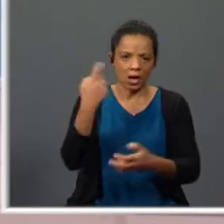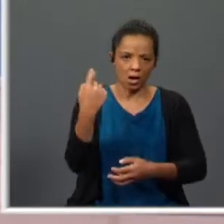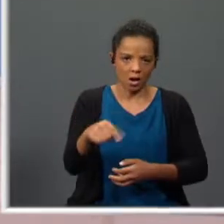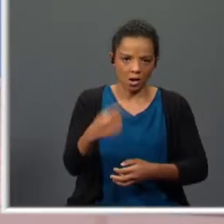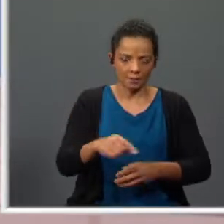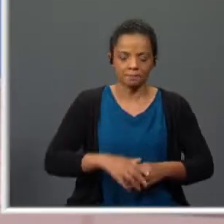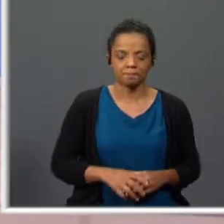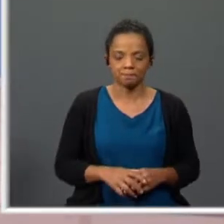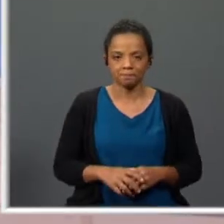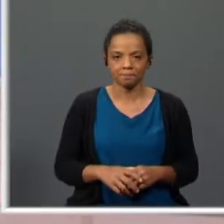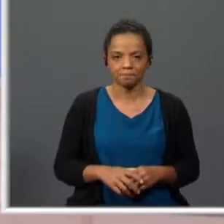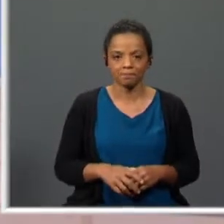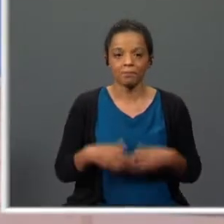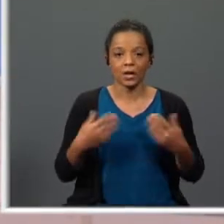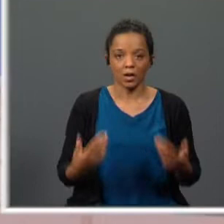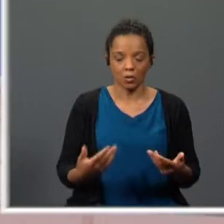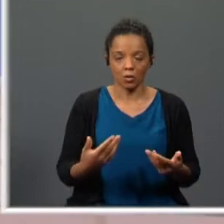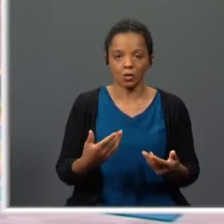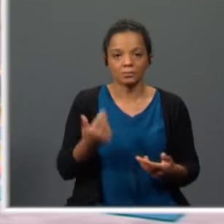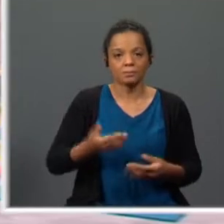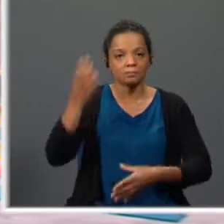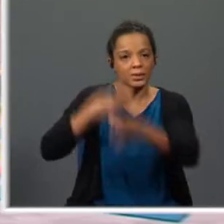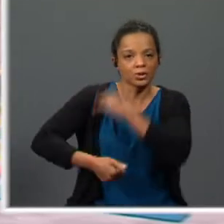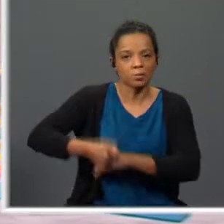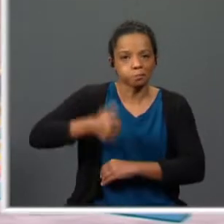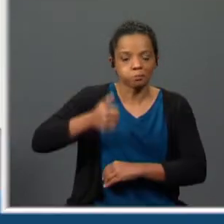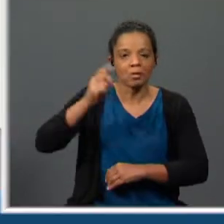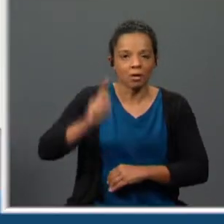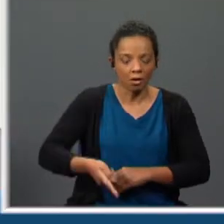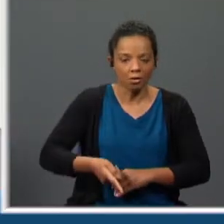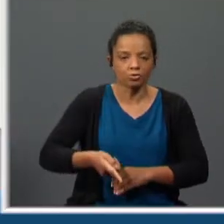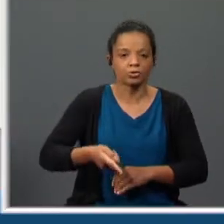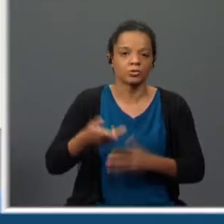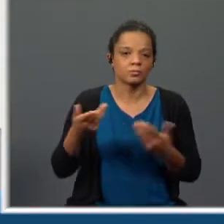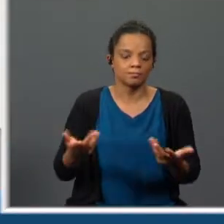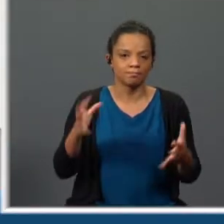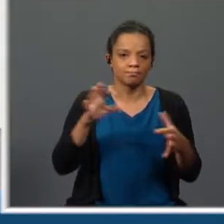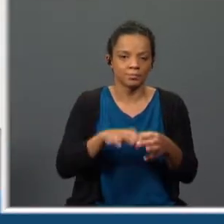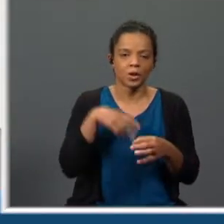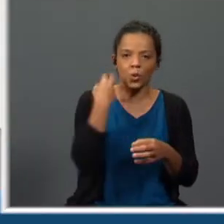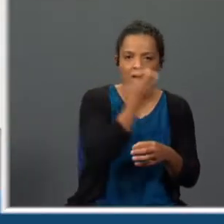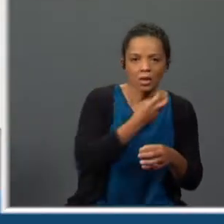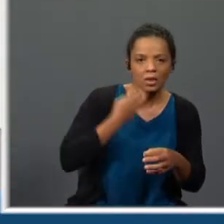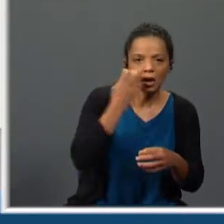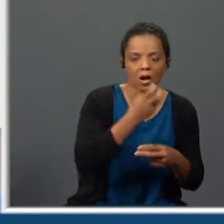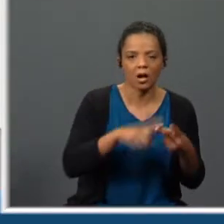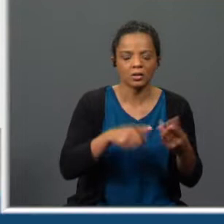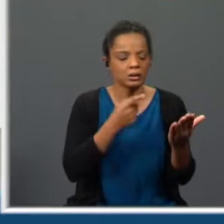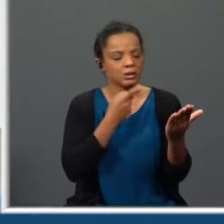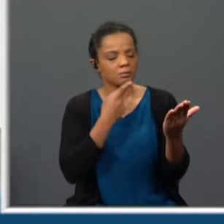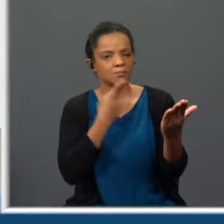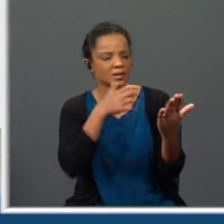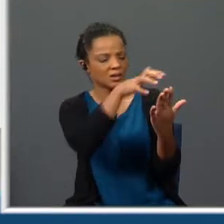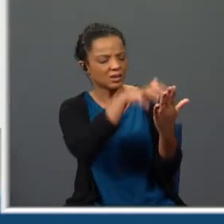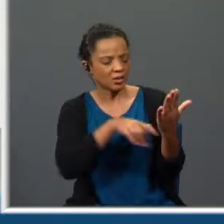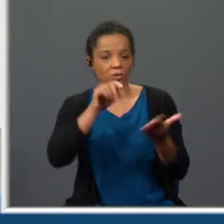Avançamos então para mencionar as aprendizagens essenciais que vamos mobilizar dos domínios da oralidade, da educação literária